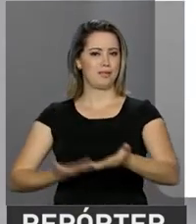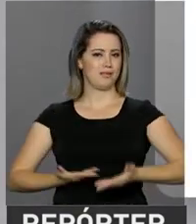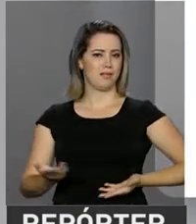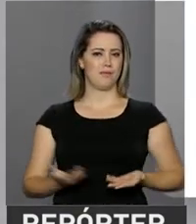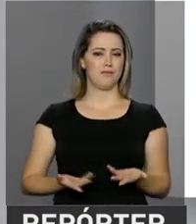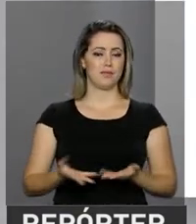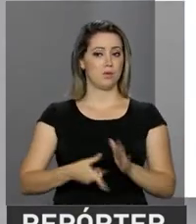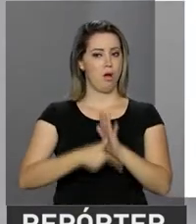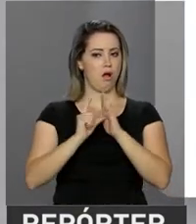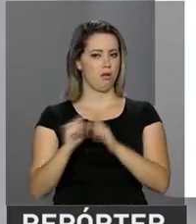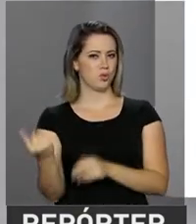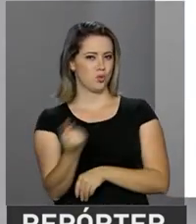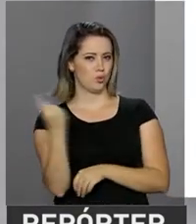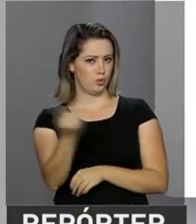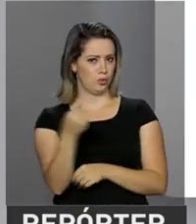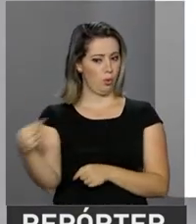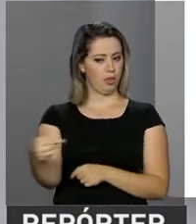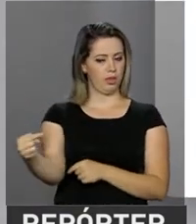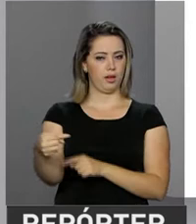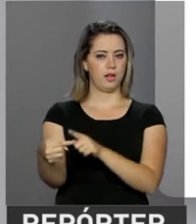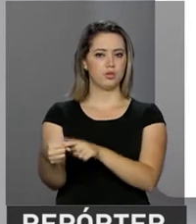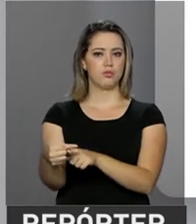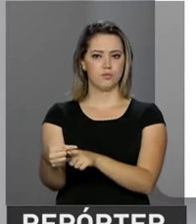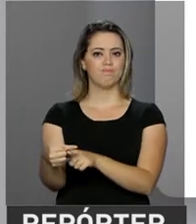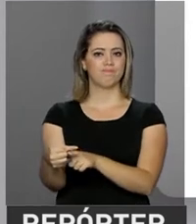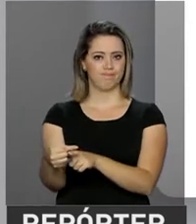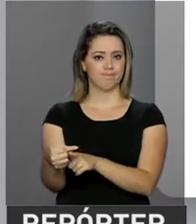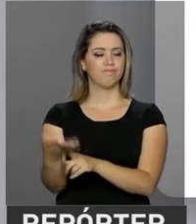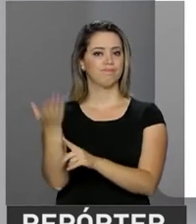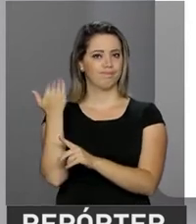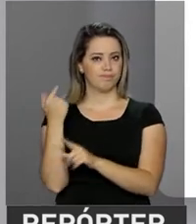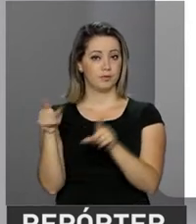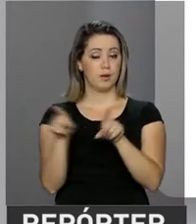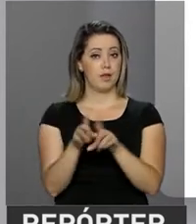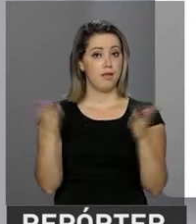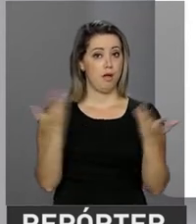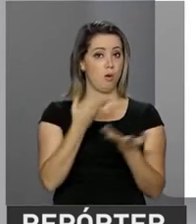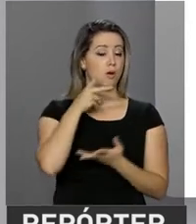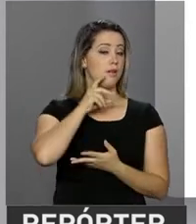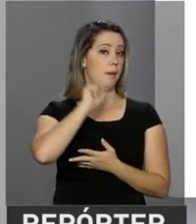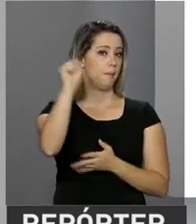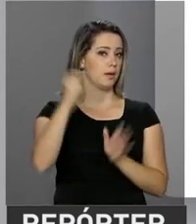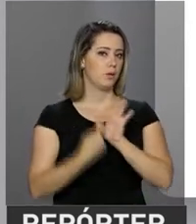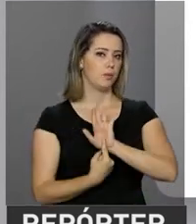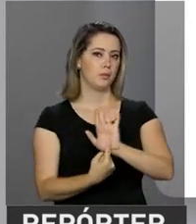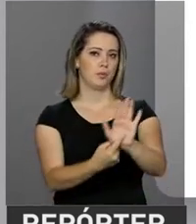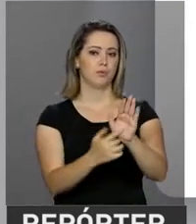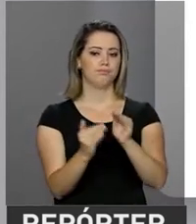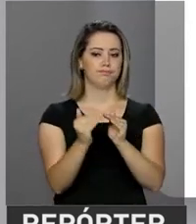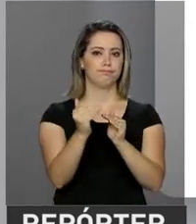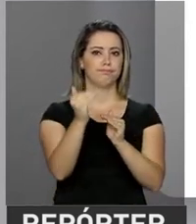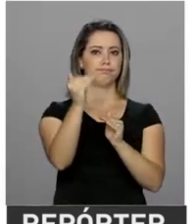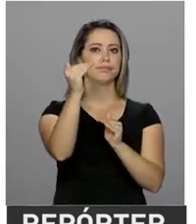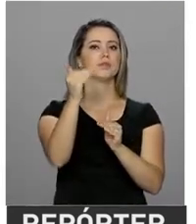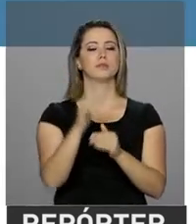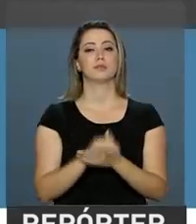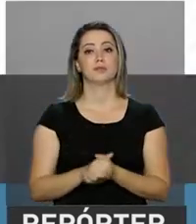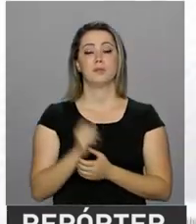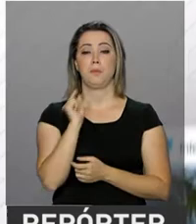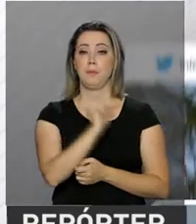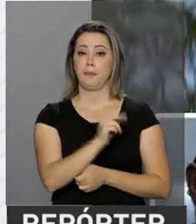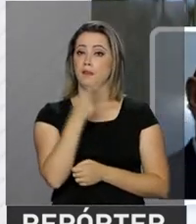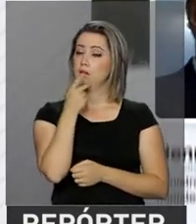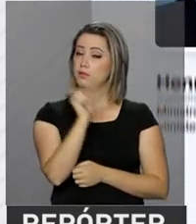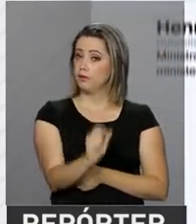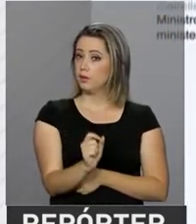negativo do PIB no primeiro trimestre e que o resultado de abril mostra a reação do setor. Henrique